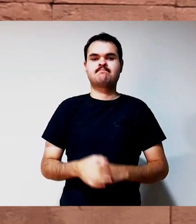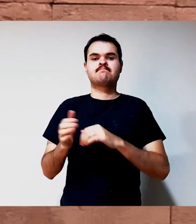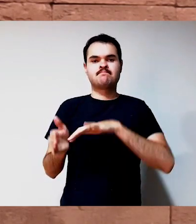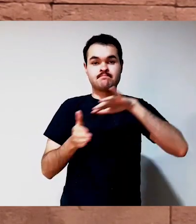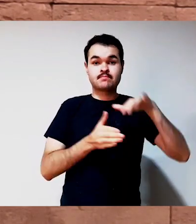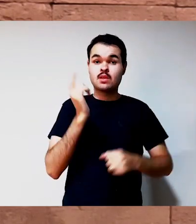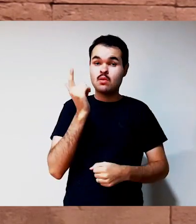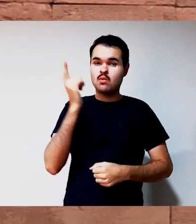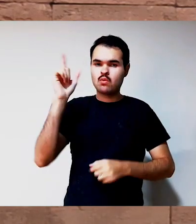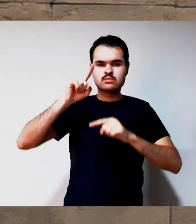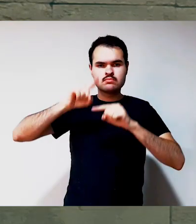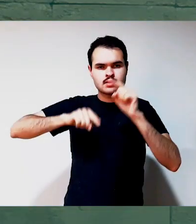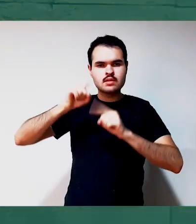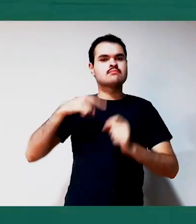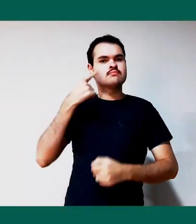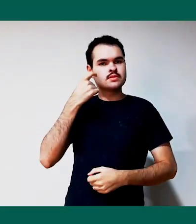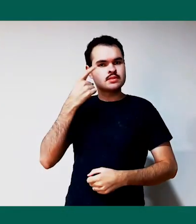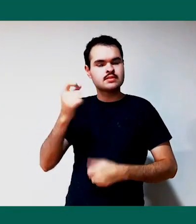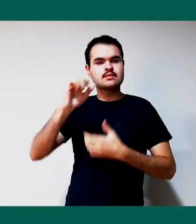Tons de Melancolia.